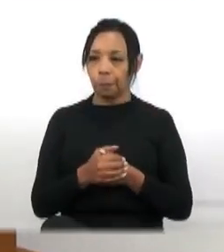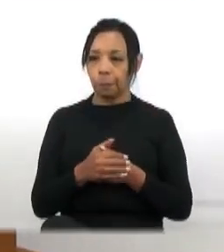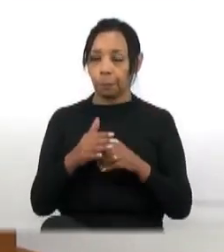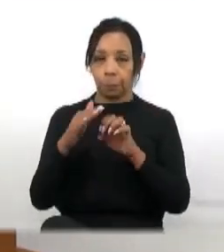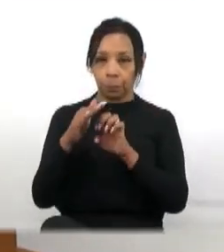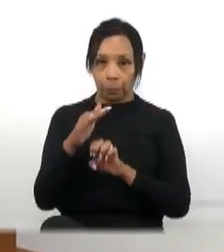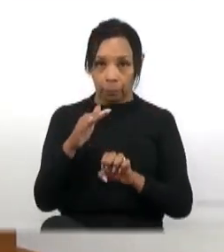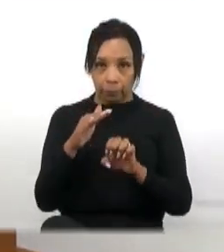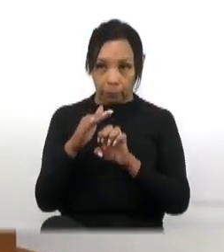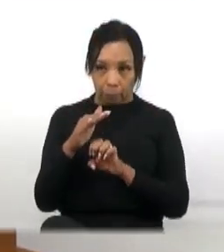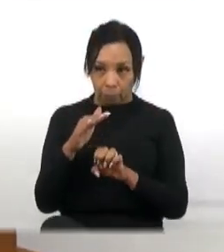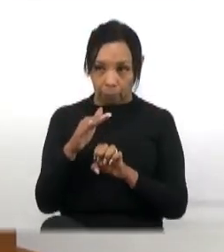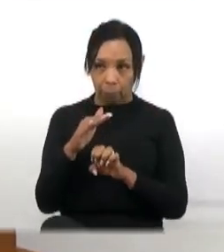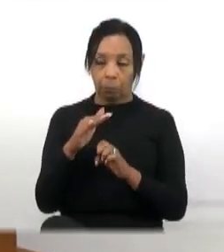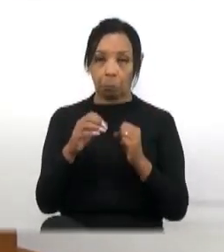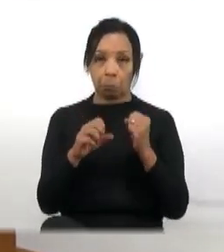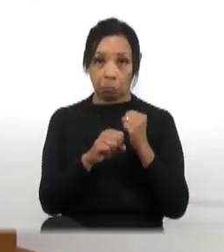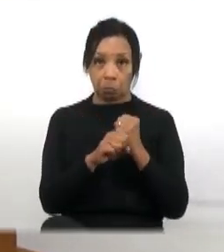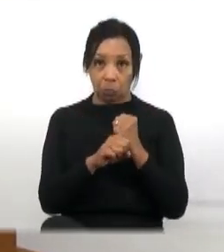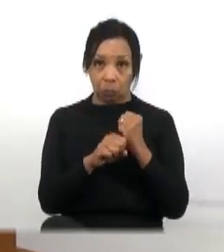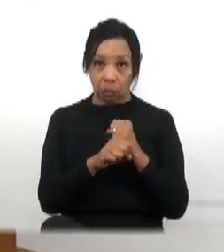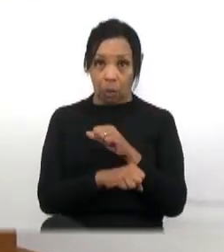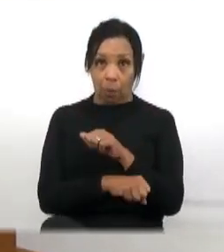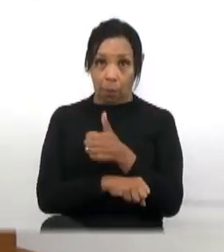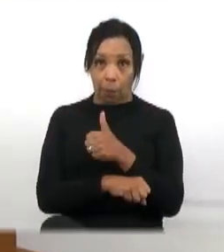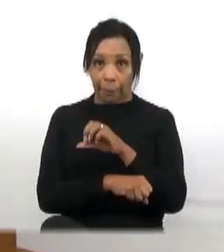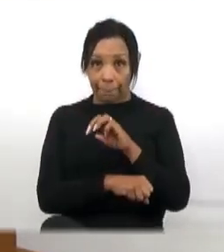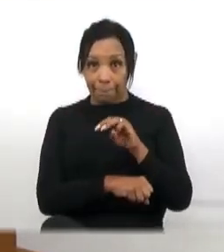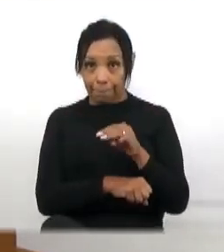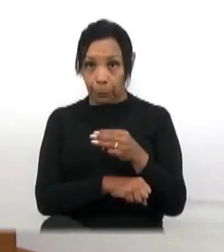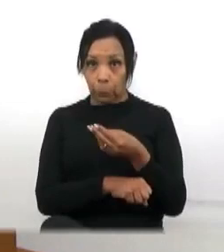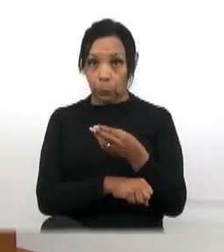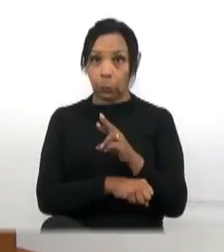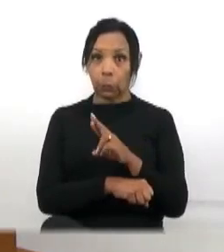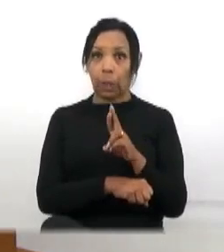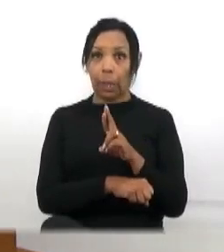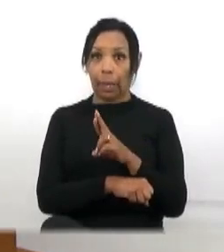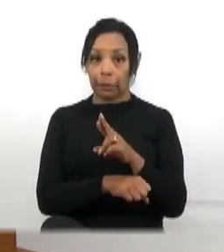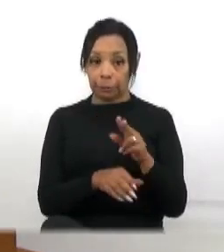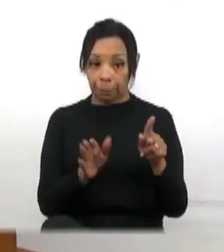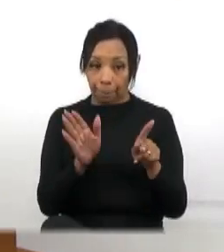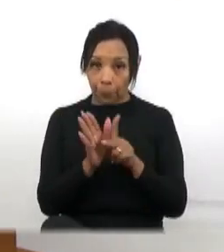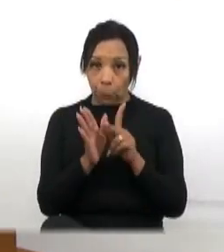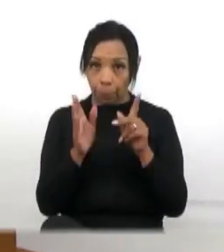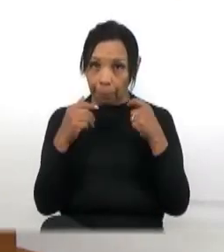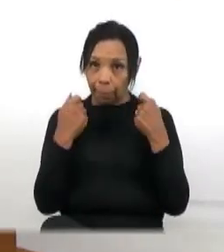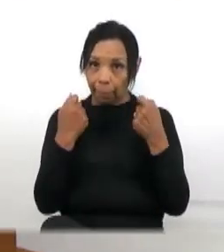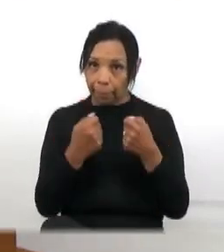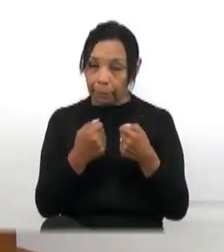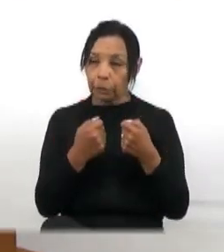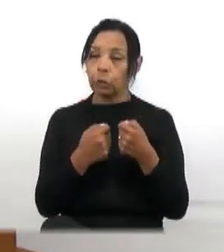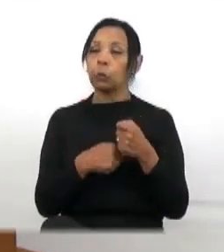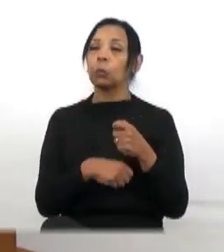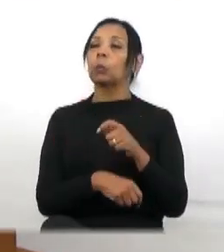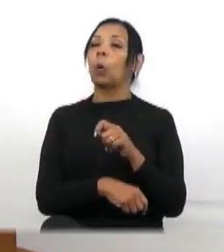que tem uma obra de 11 milhões de reais aqui em Bragança, 11, quase 11 milhões de reais